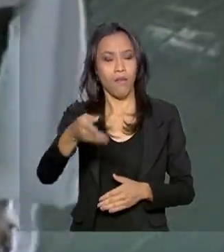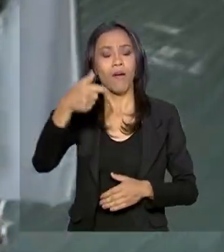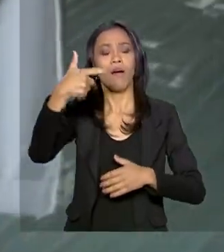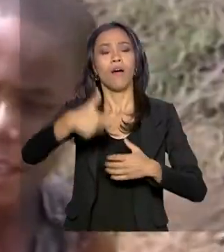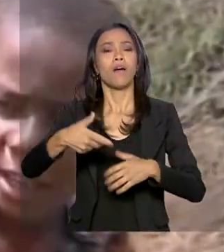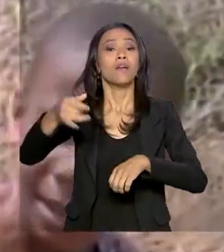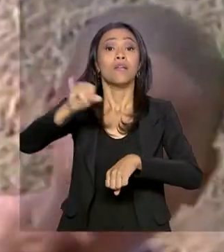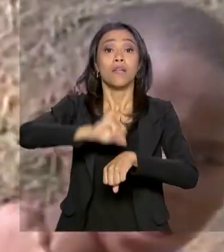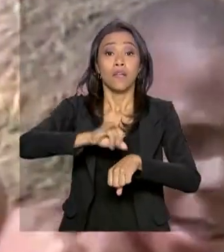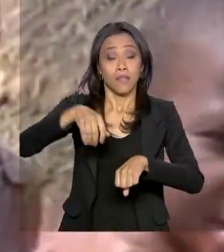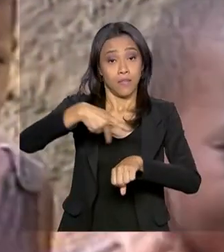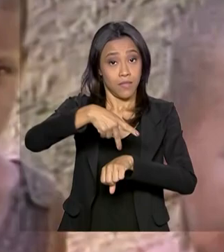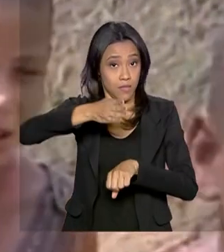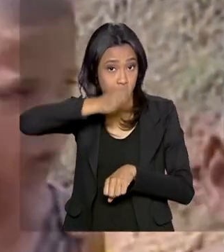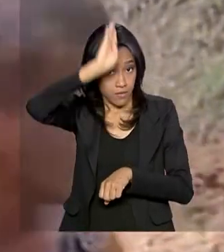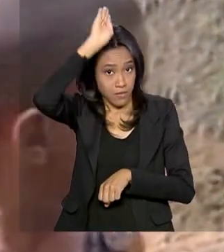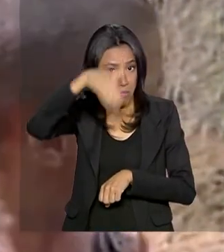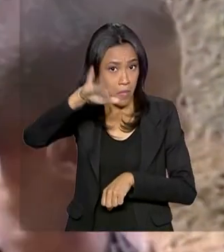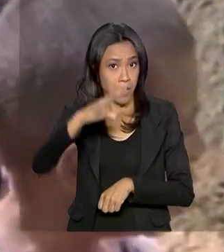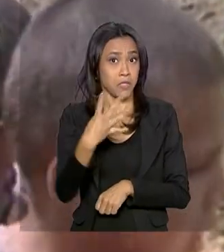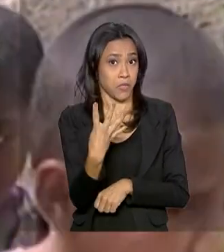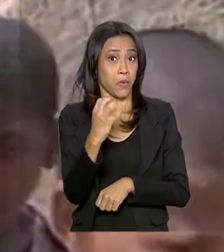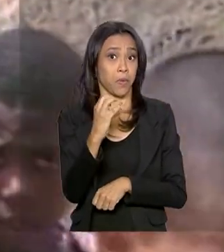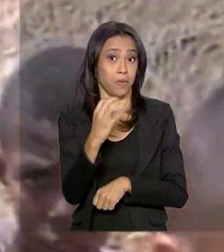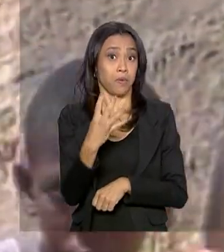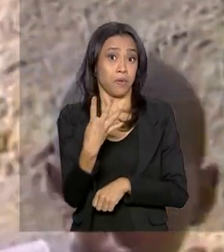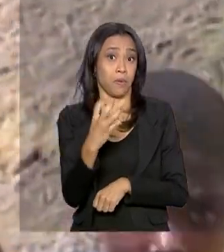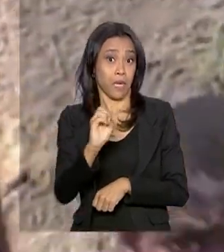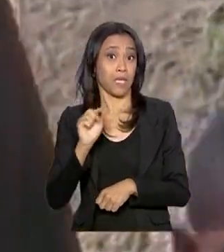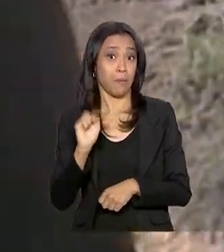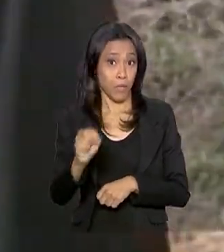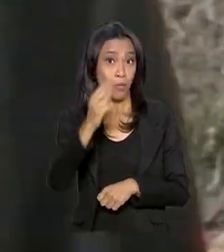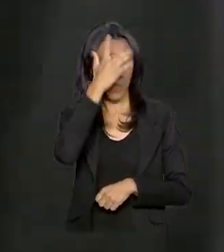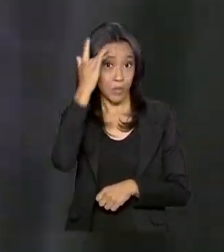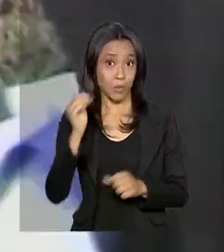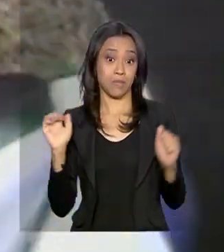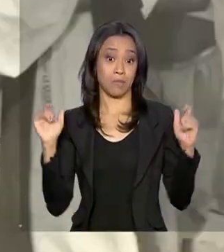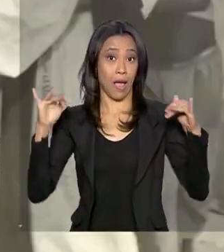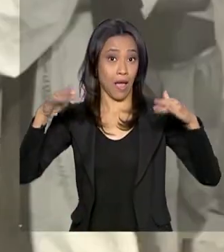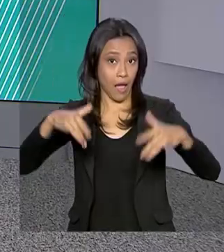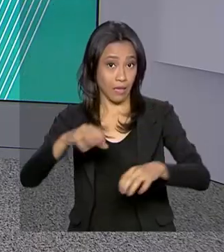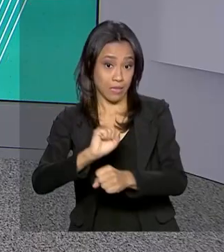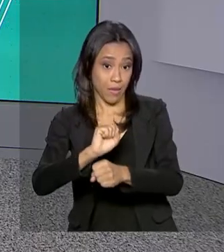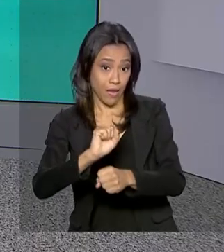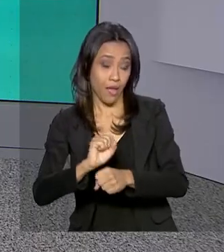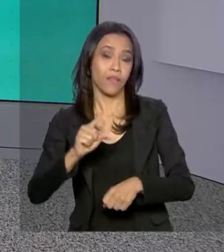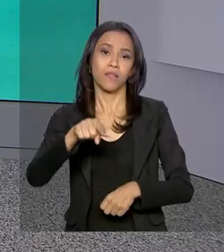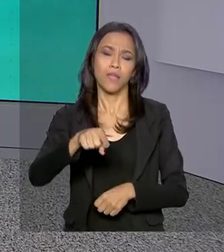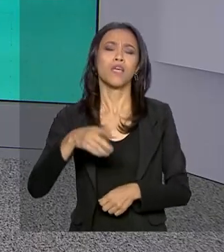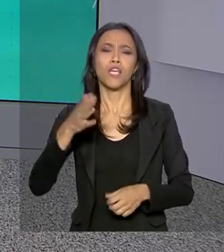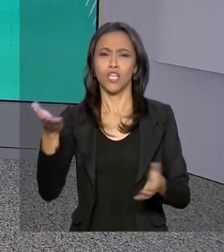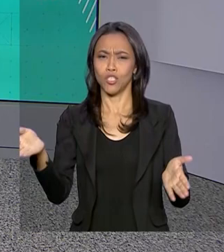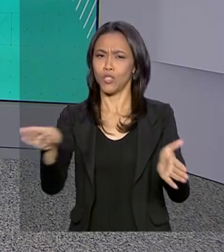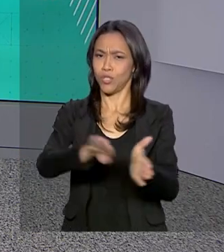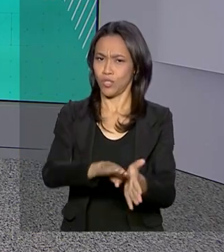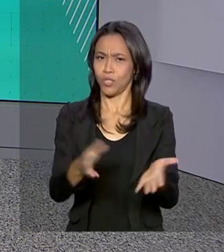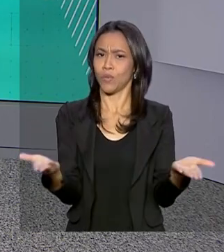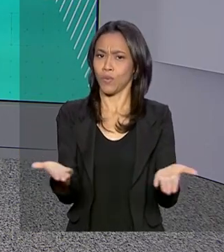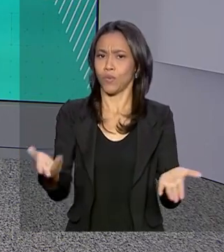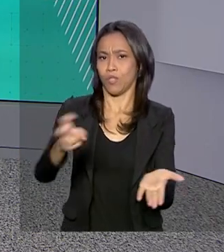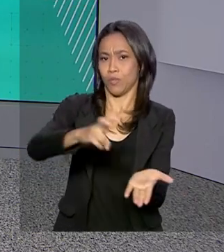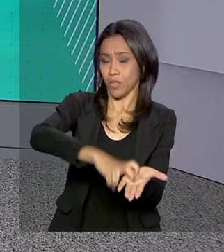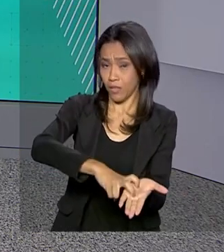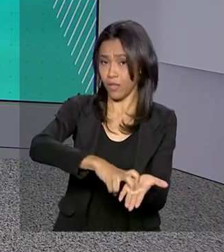40 mil pessoas são esperadas para este momento histórico. O Mourão chegou nesta manhã à capital